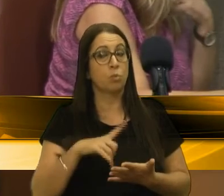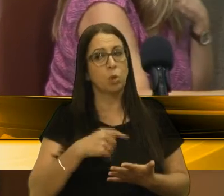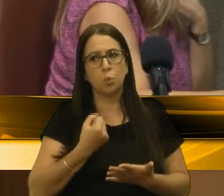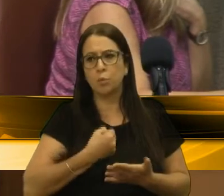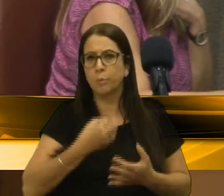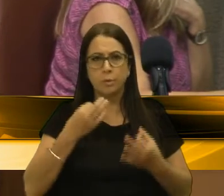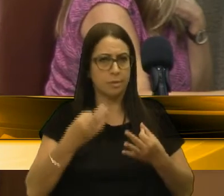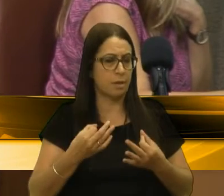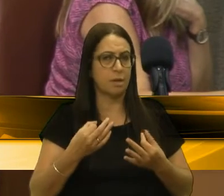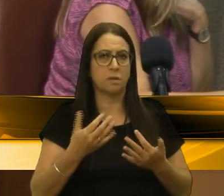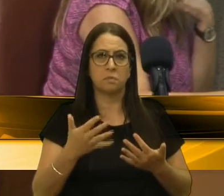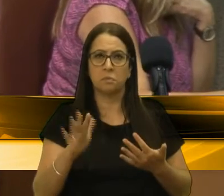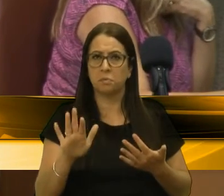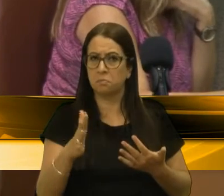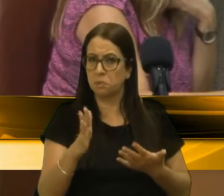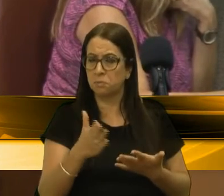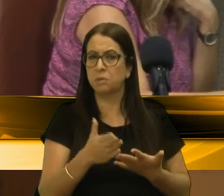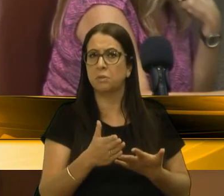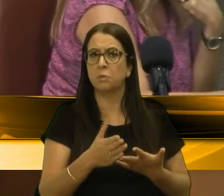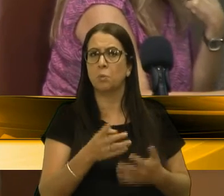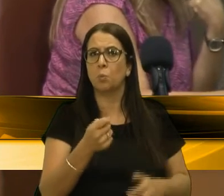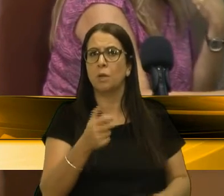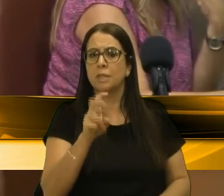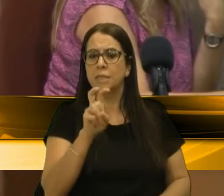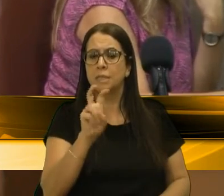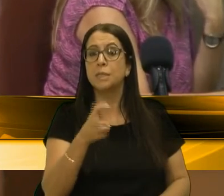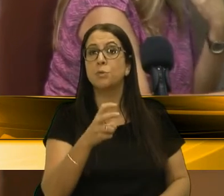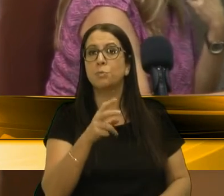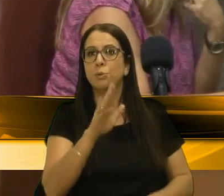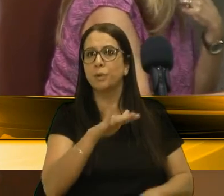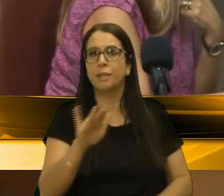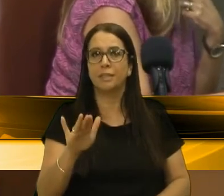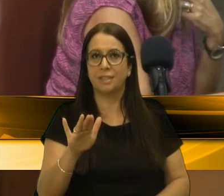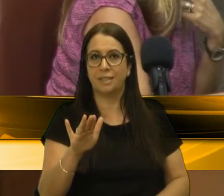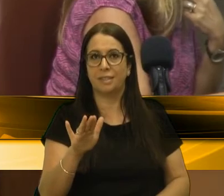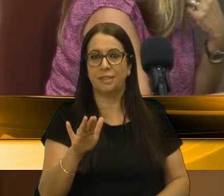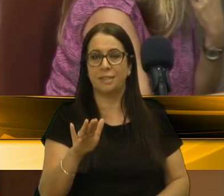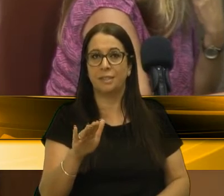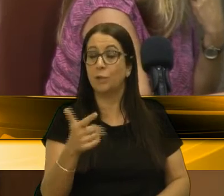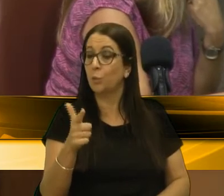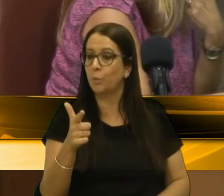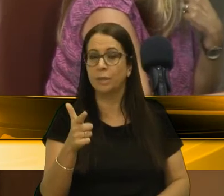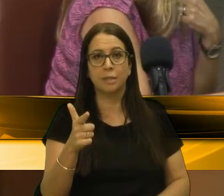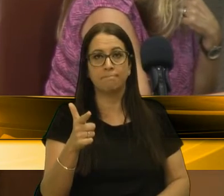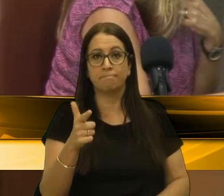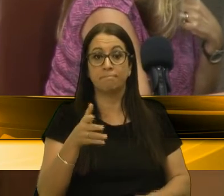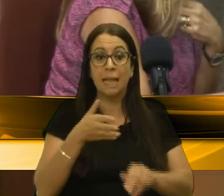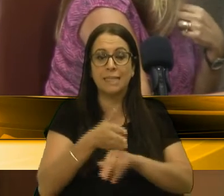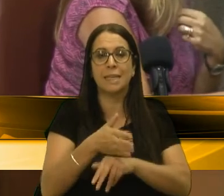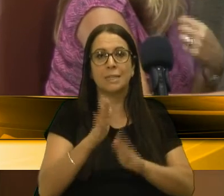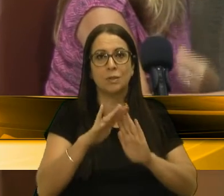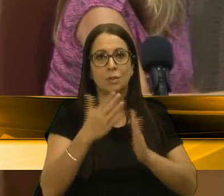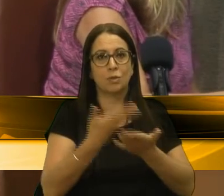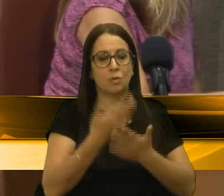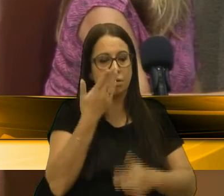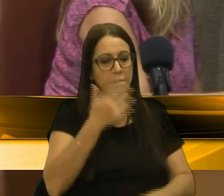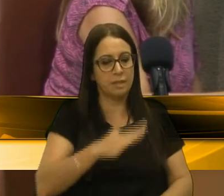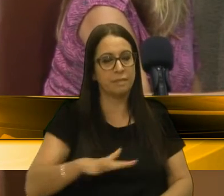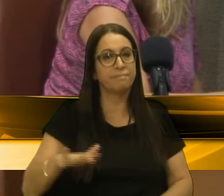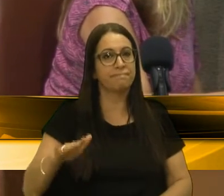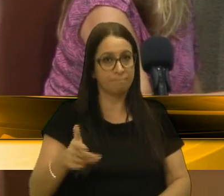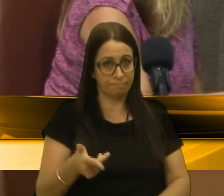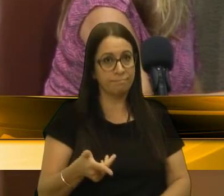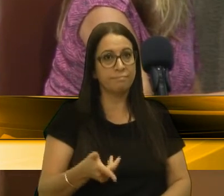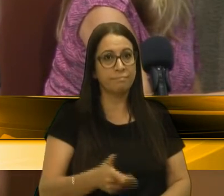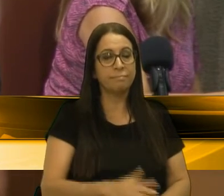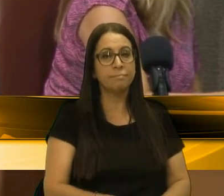exato, mas tem um número aí mais ou menos que quase 5 mil crianças estão sem poder ter acesso às escolas